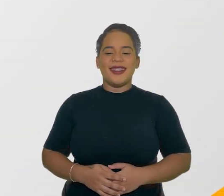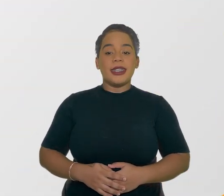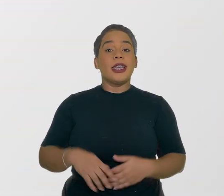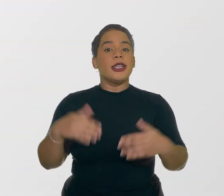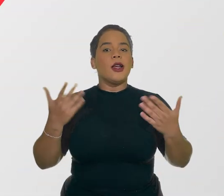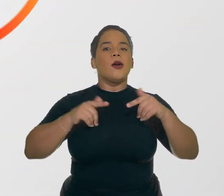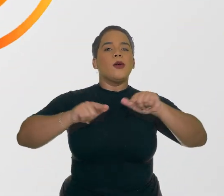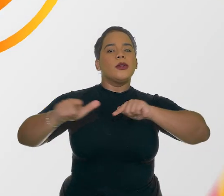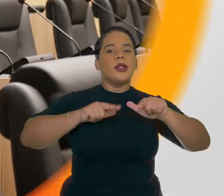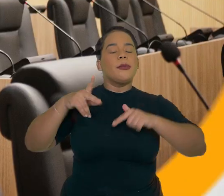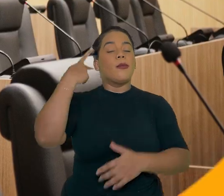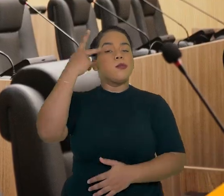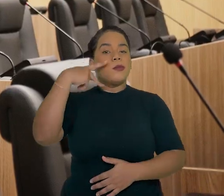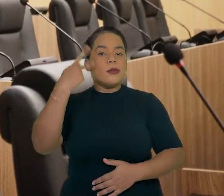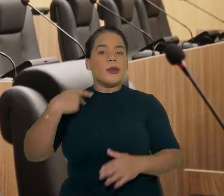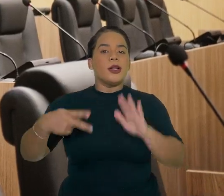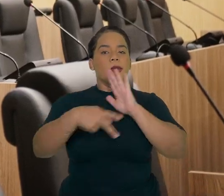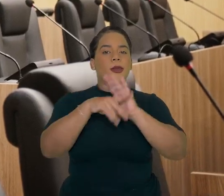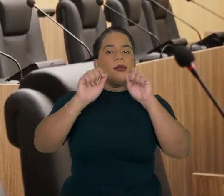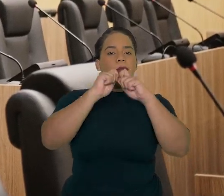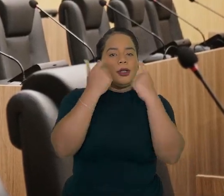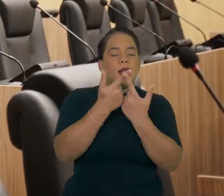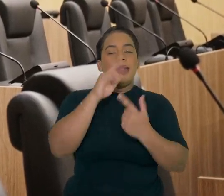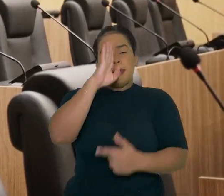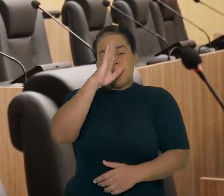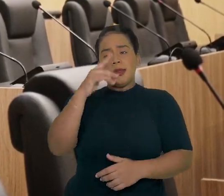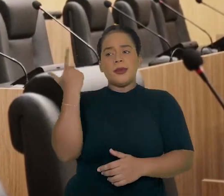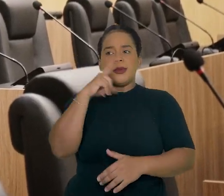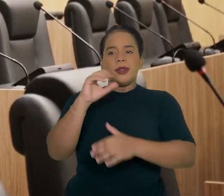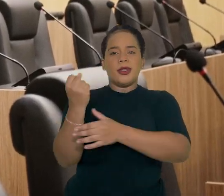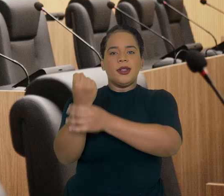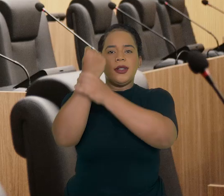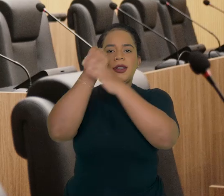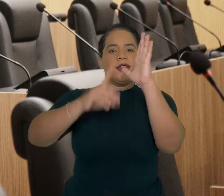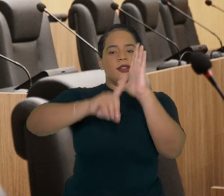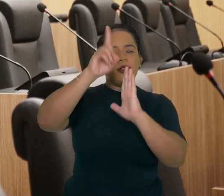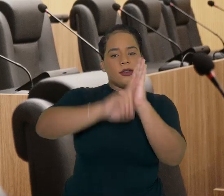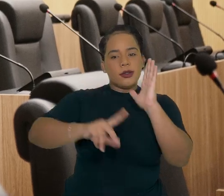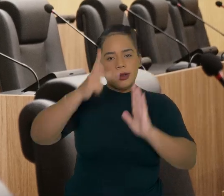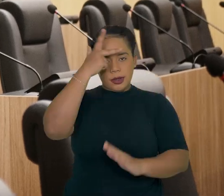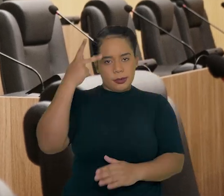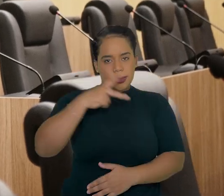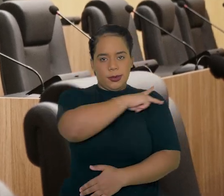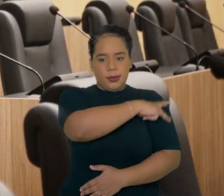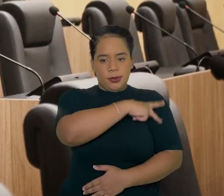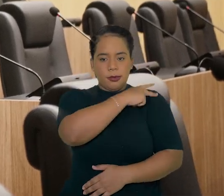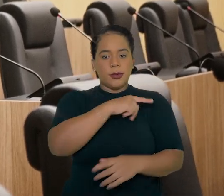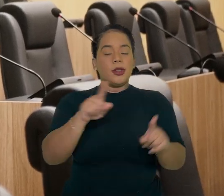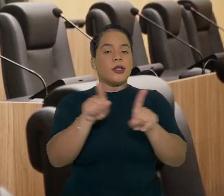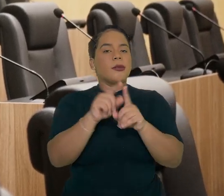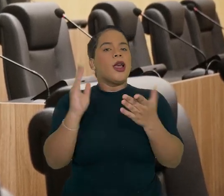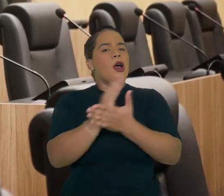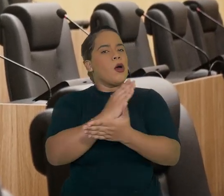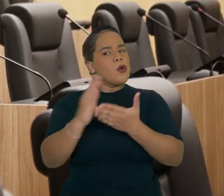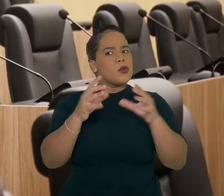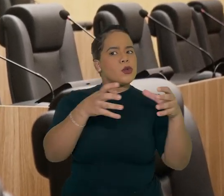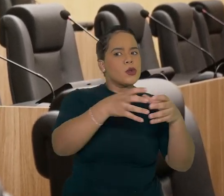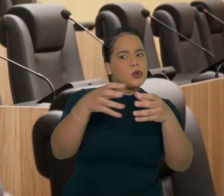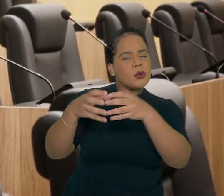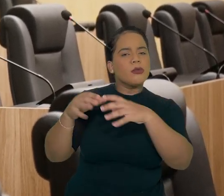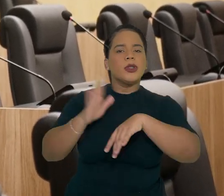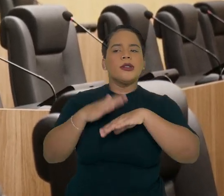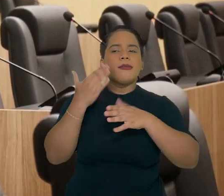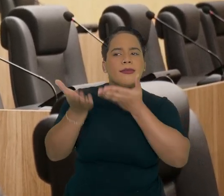O trabalho dos parlamentares da Alep é fundamental na garantia dos direitos de todos os piauienses, mas alguns grupos